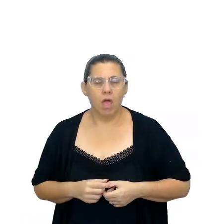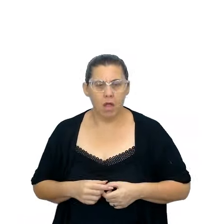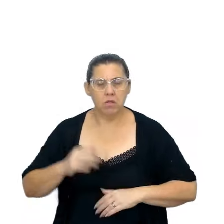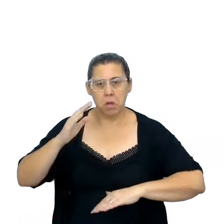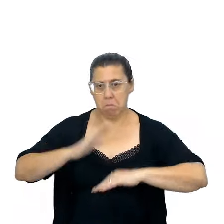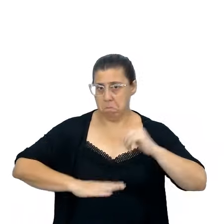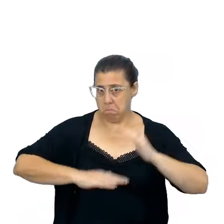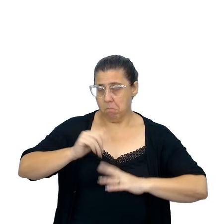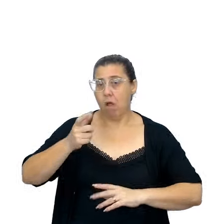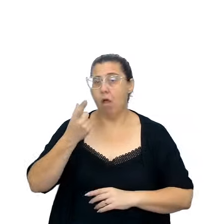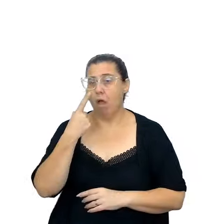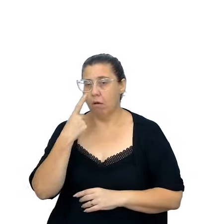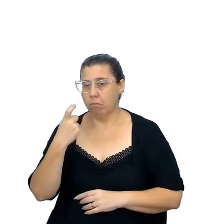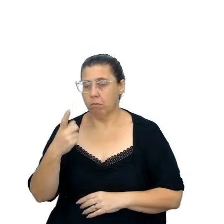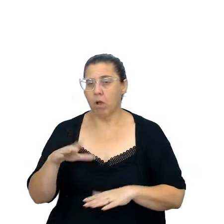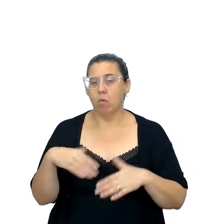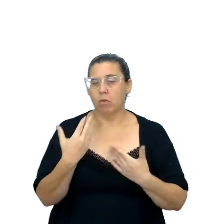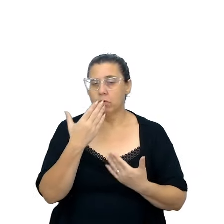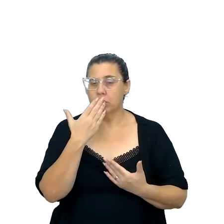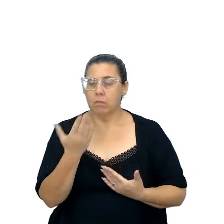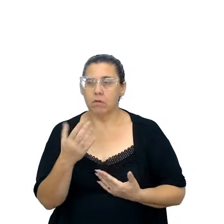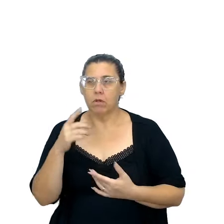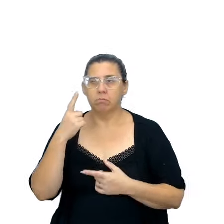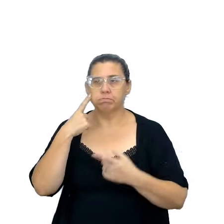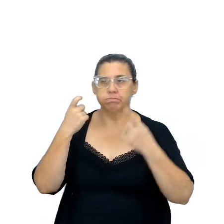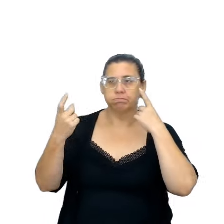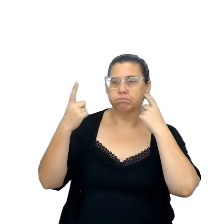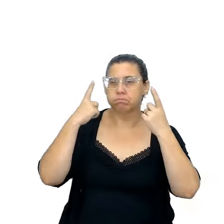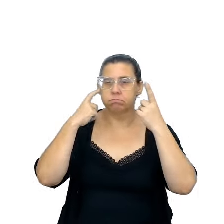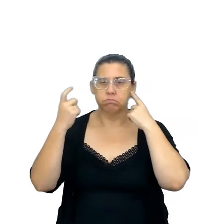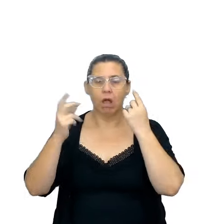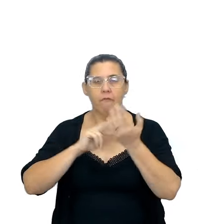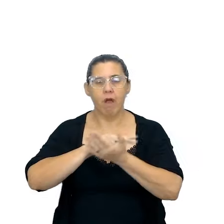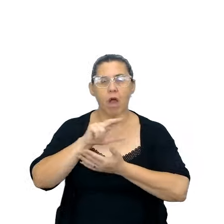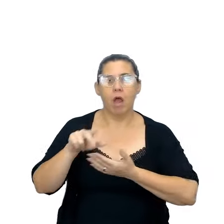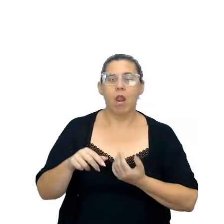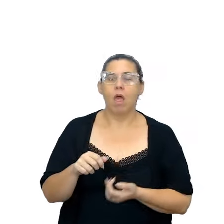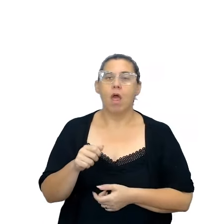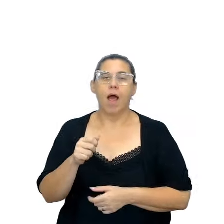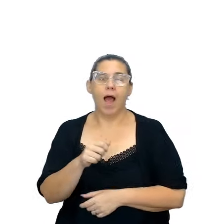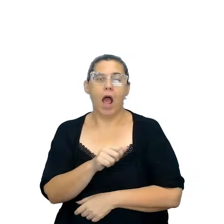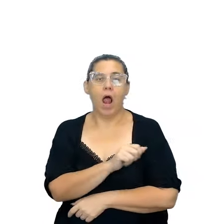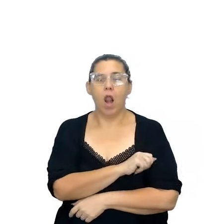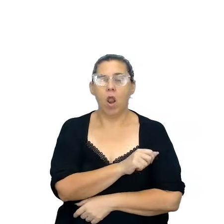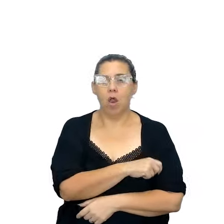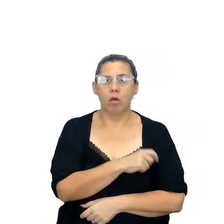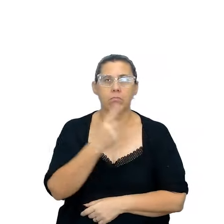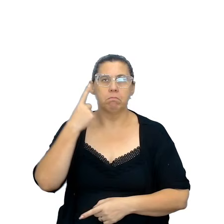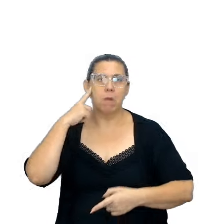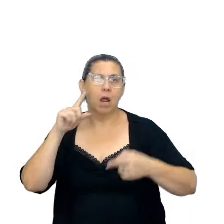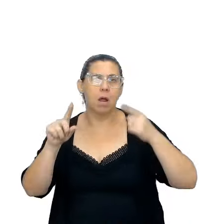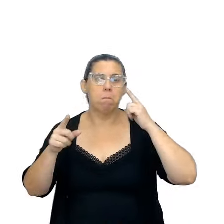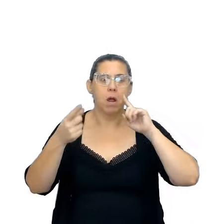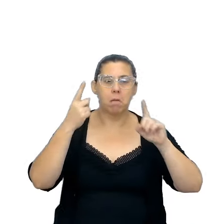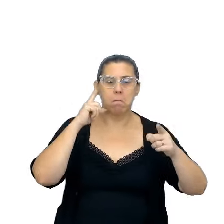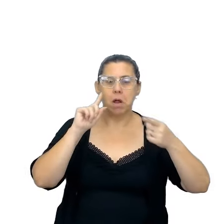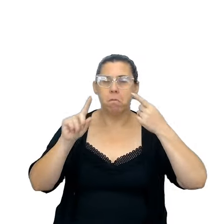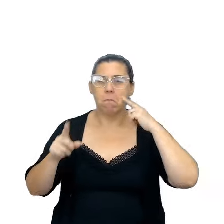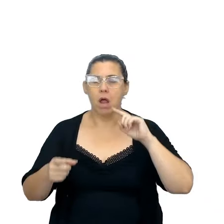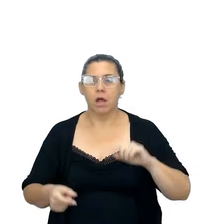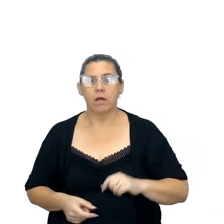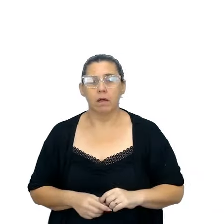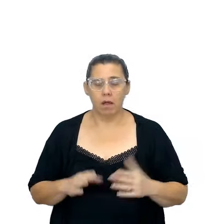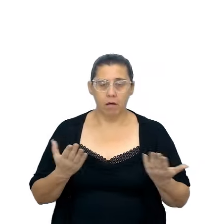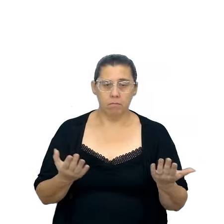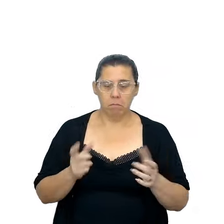uma prática interessante que eu posso pedir umas chuvas de ideias, por exemplo, onde os estudantes vão jogando as ideias aleatoriamente